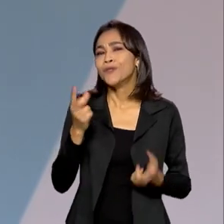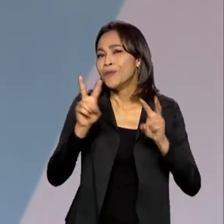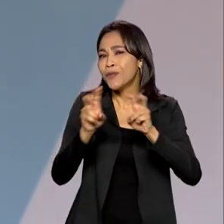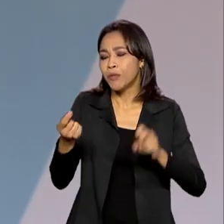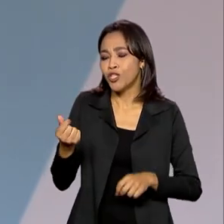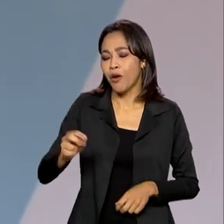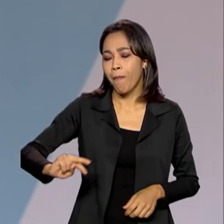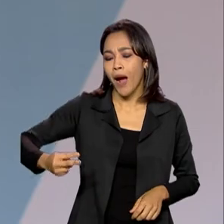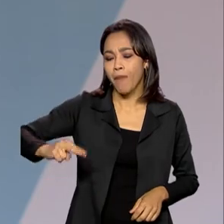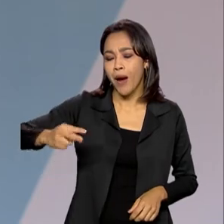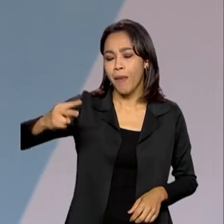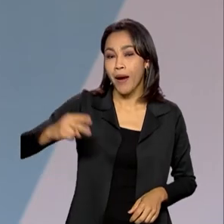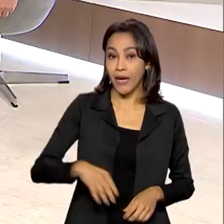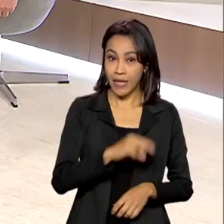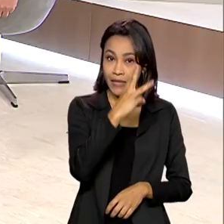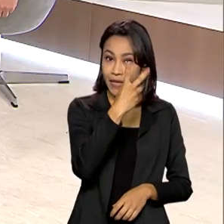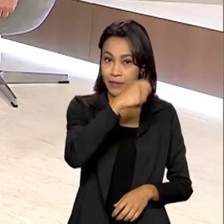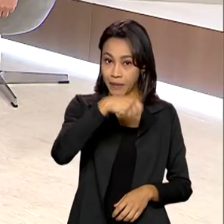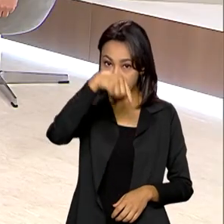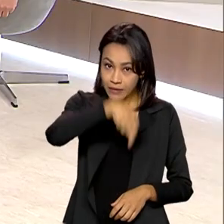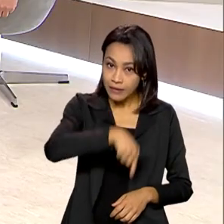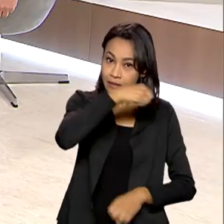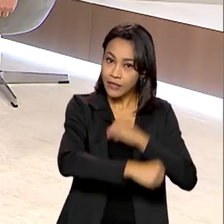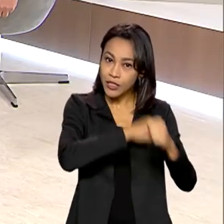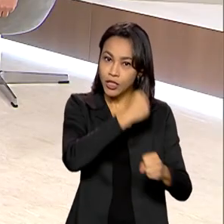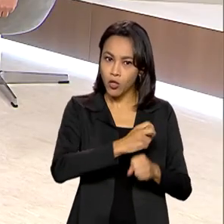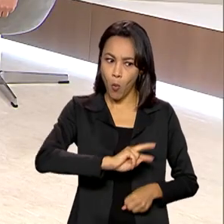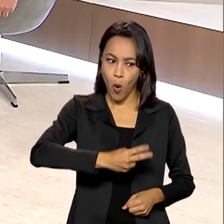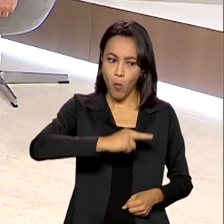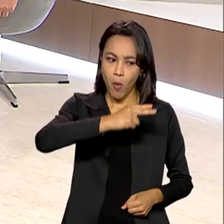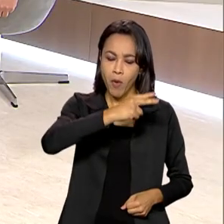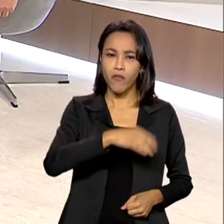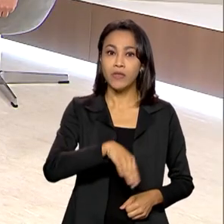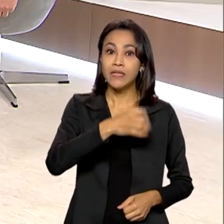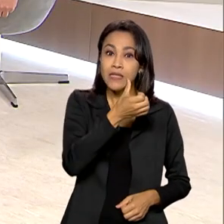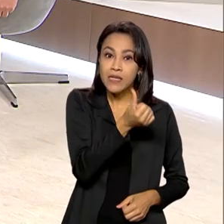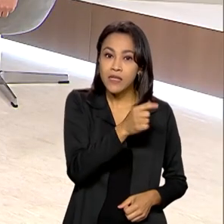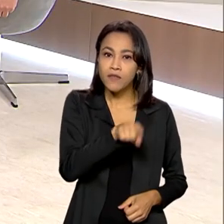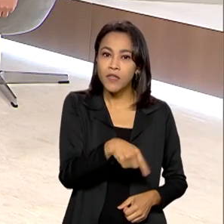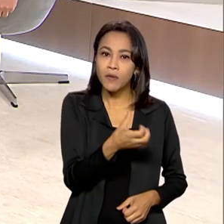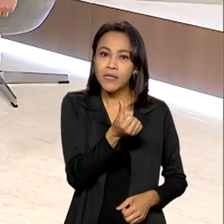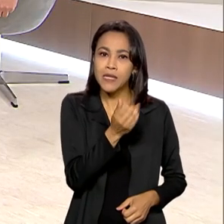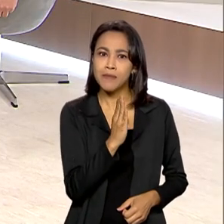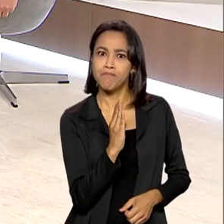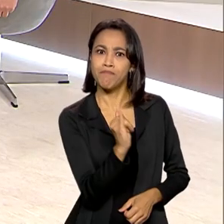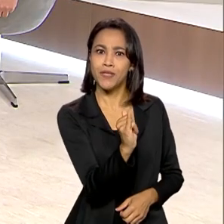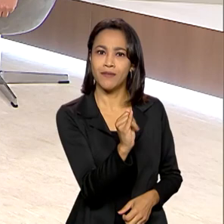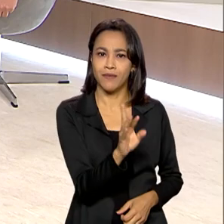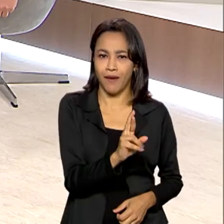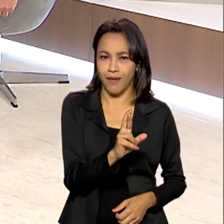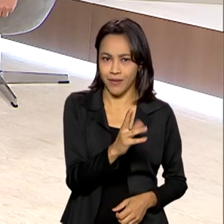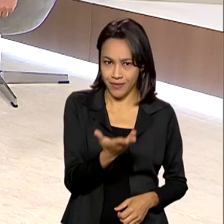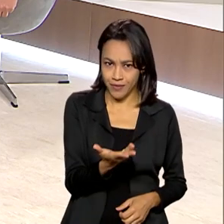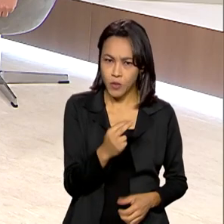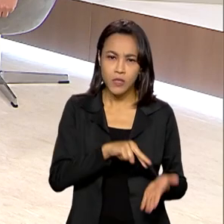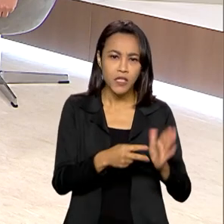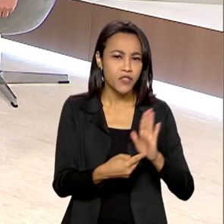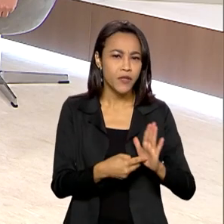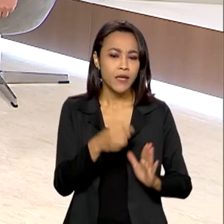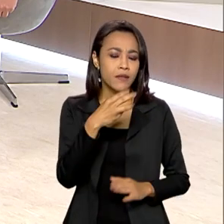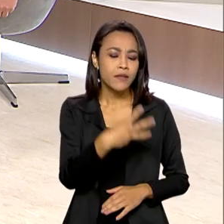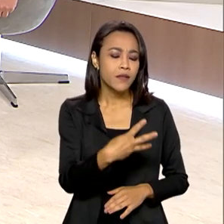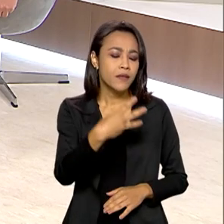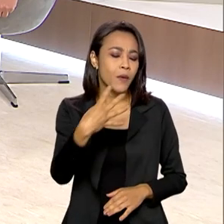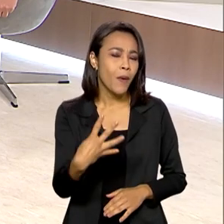No primeiro trimestre deste ano, o lucro do Banco do Brasil foi de 6,6 bilhões de reais, ou seja, 34